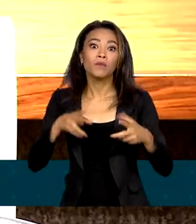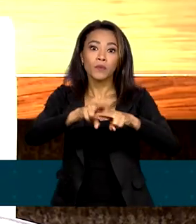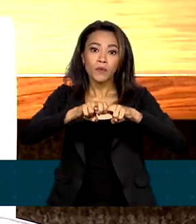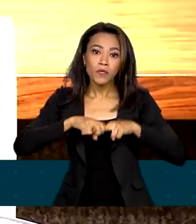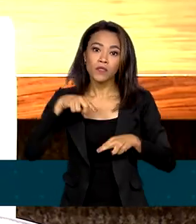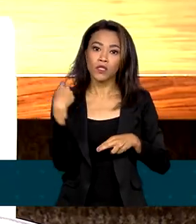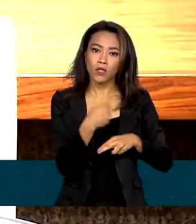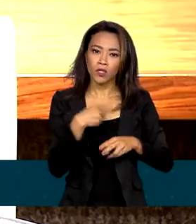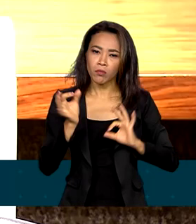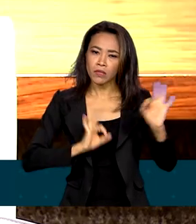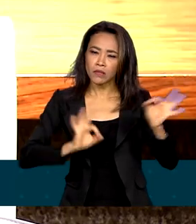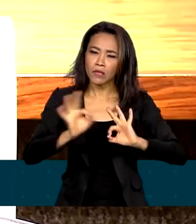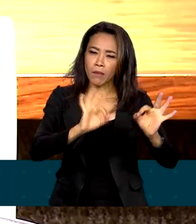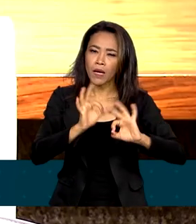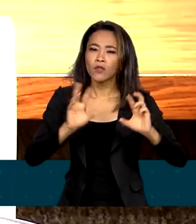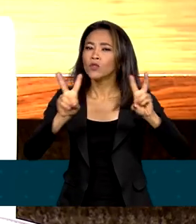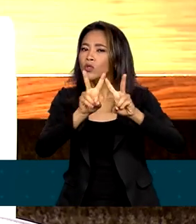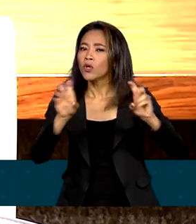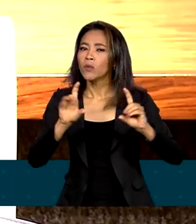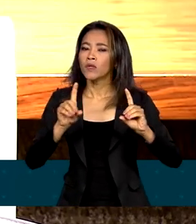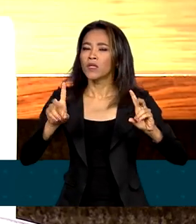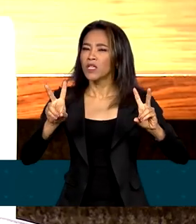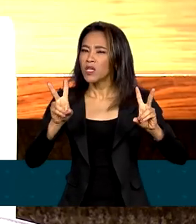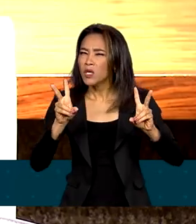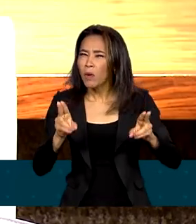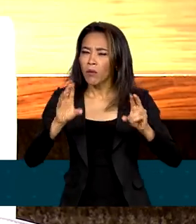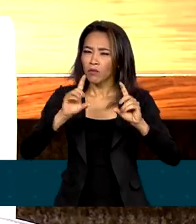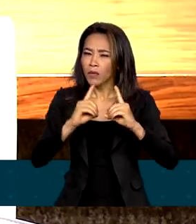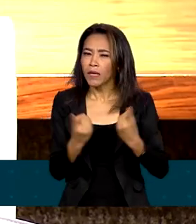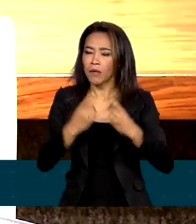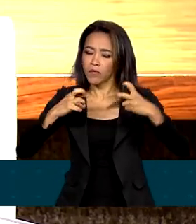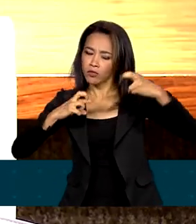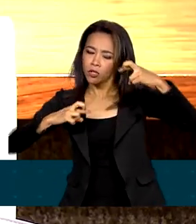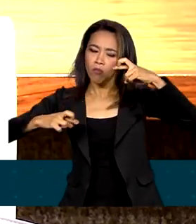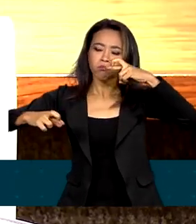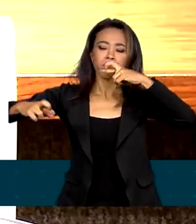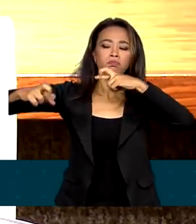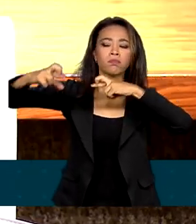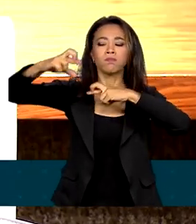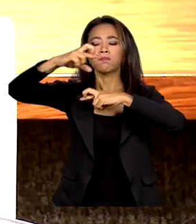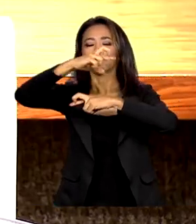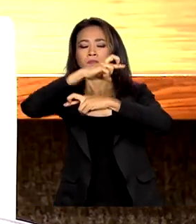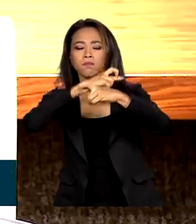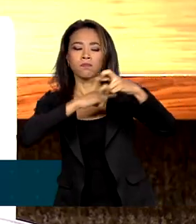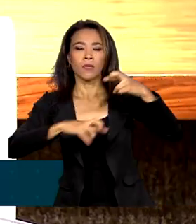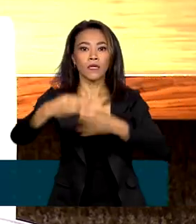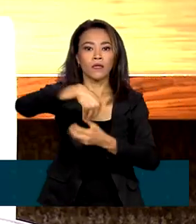construção de um observatório das mulheres, lá no Ministério, que vai ser